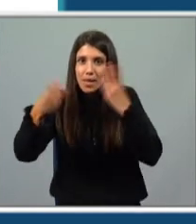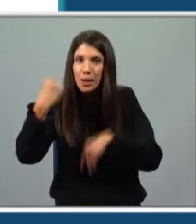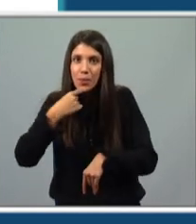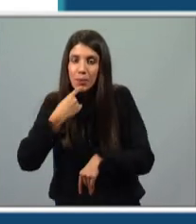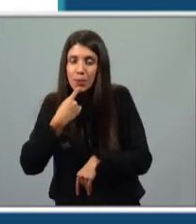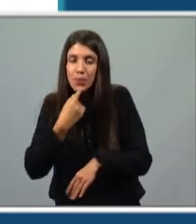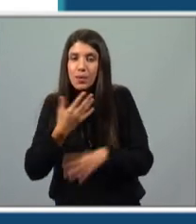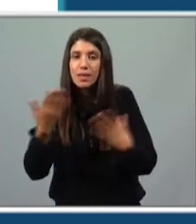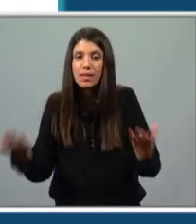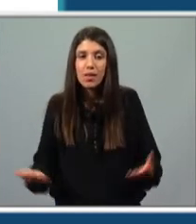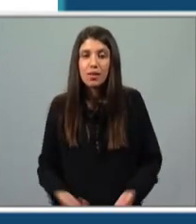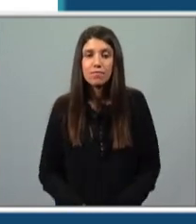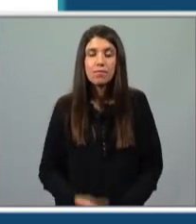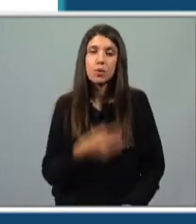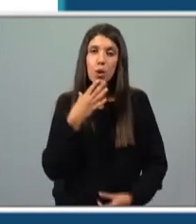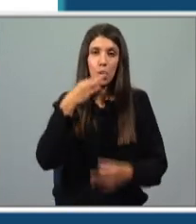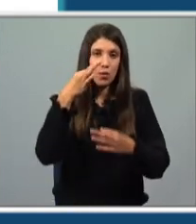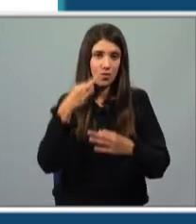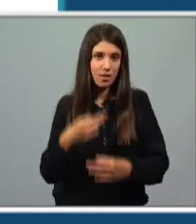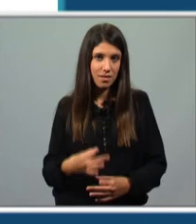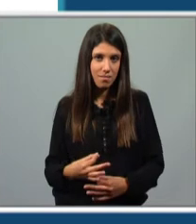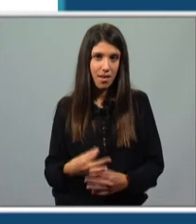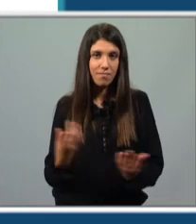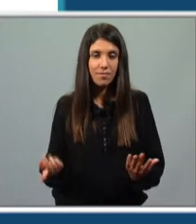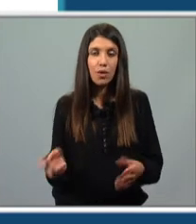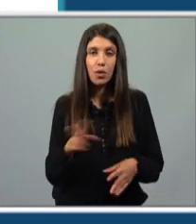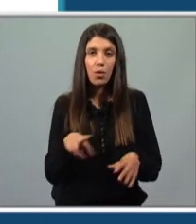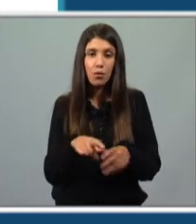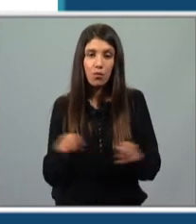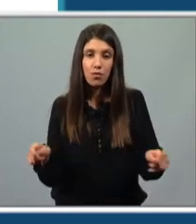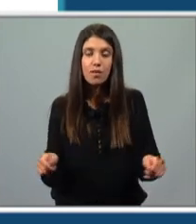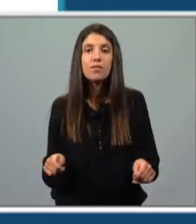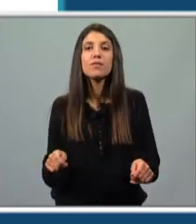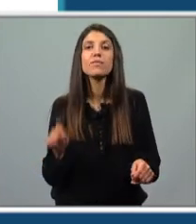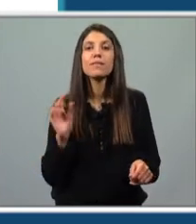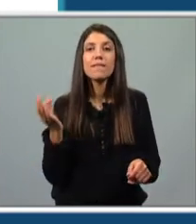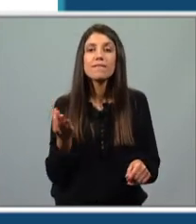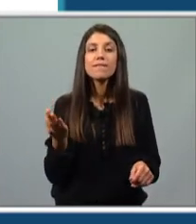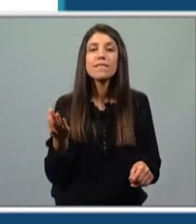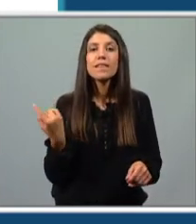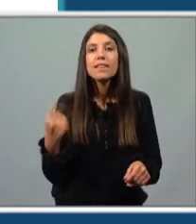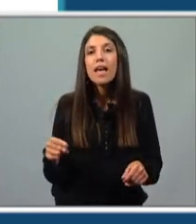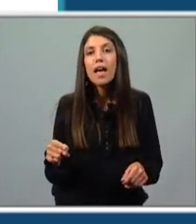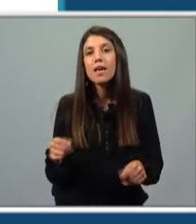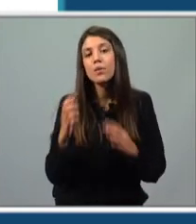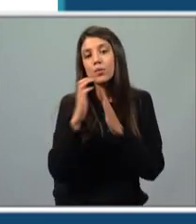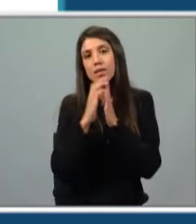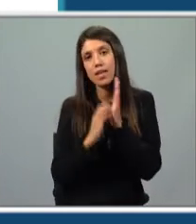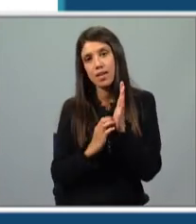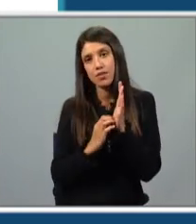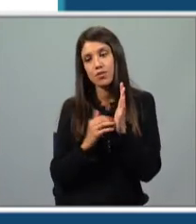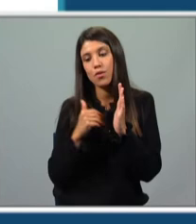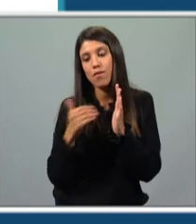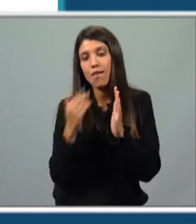Vamos, então, agora confirmar isso mesmo com uma animação que já contém aqui o texto que vamos,